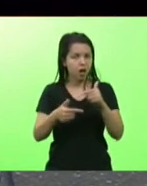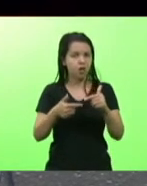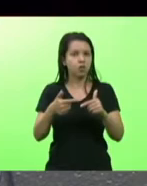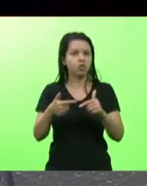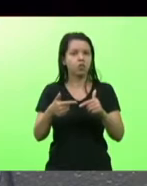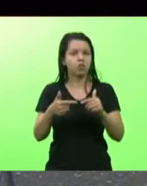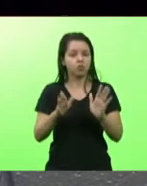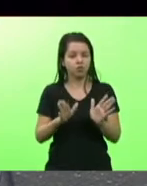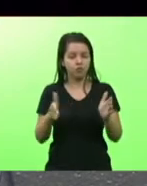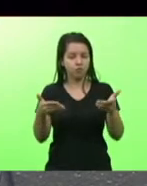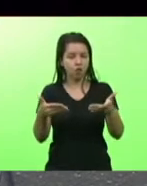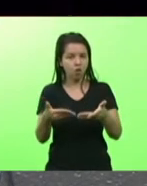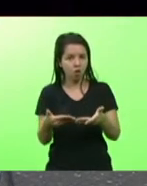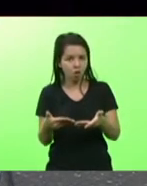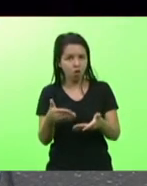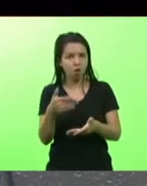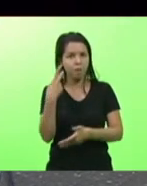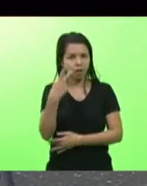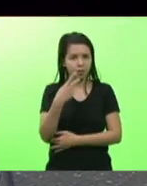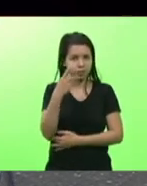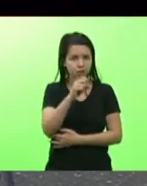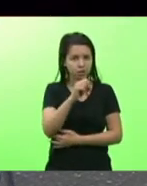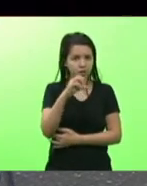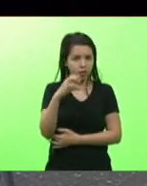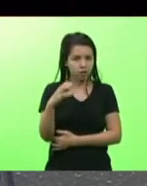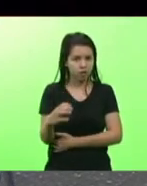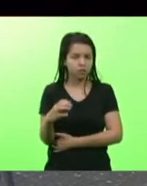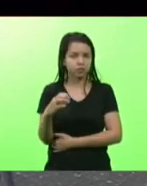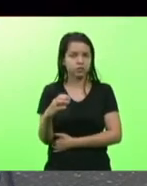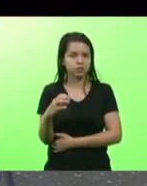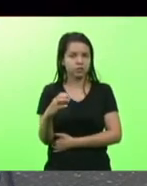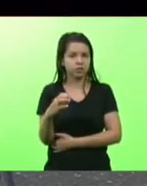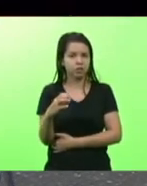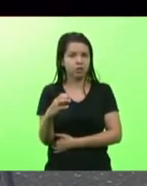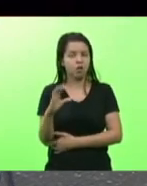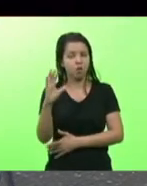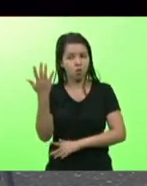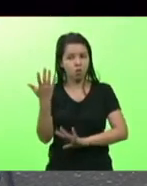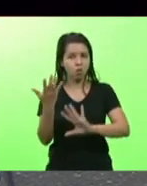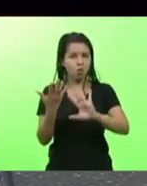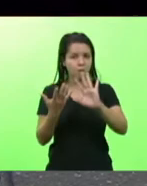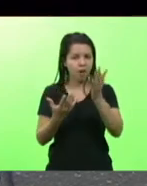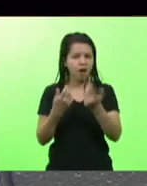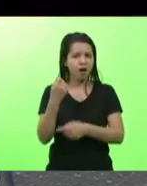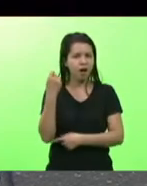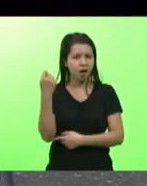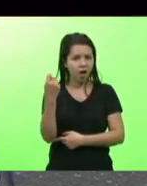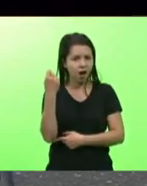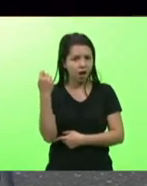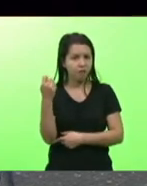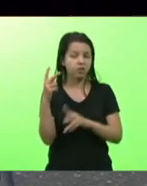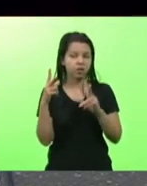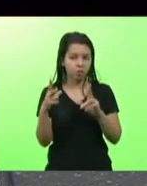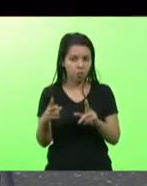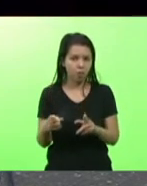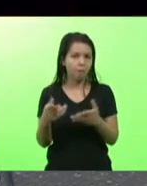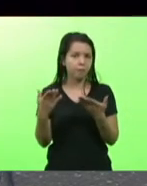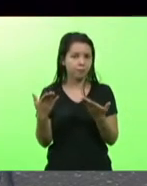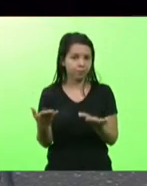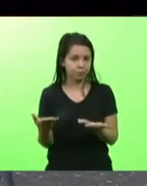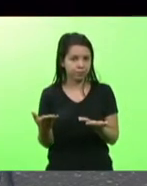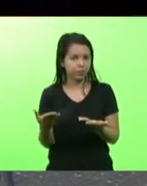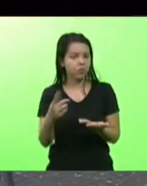catarinense diante de fatos graves como esse não é possível que